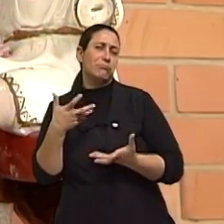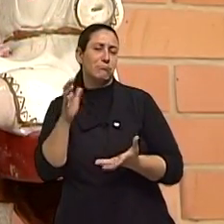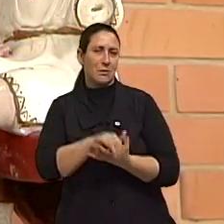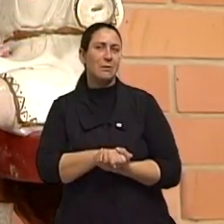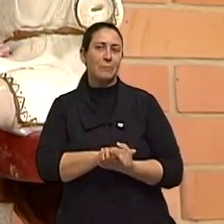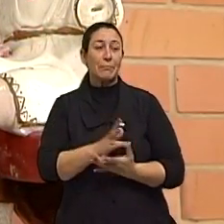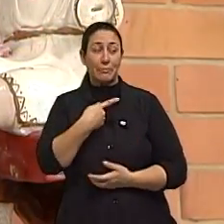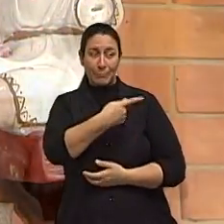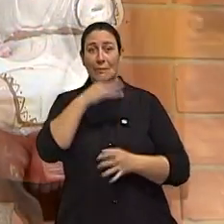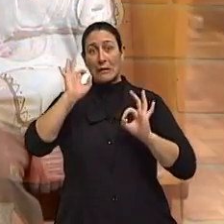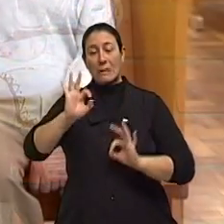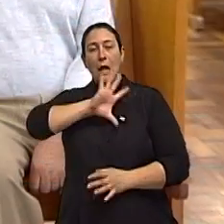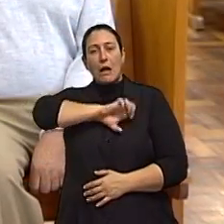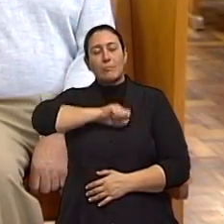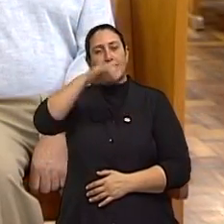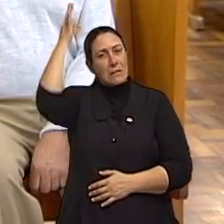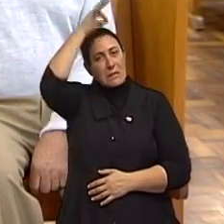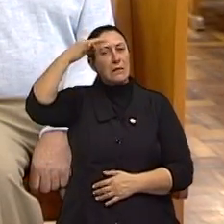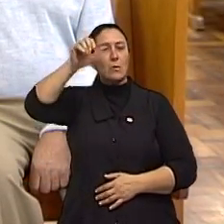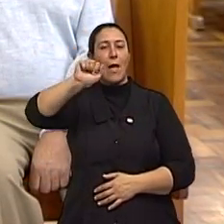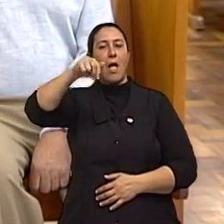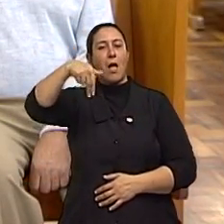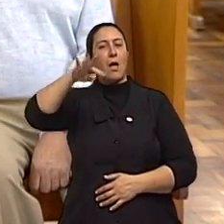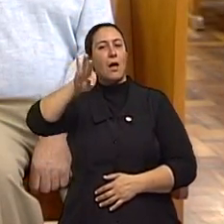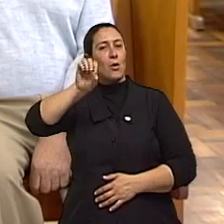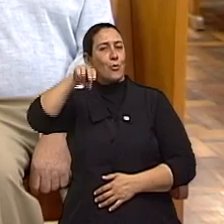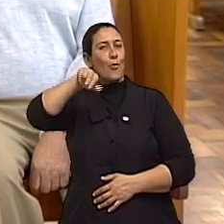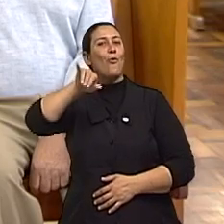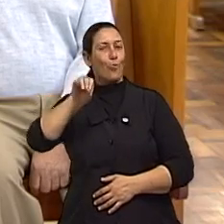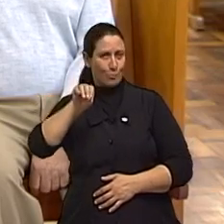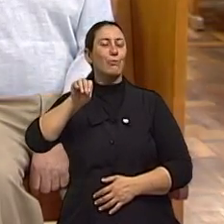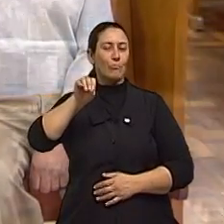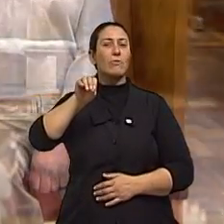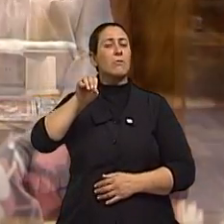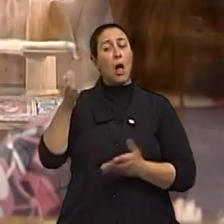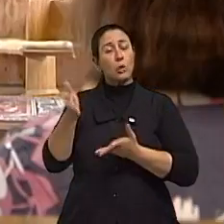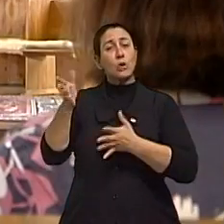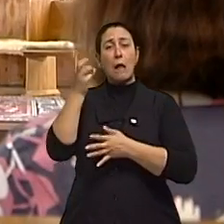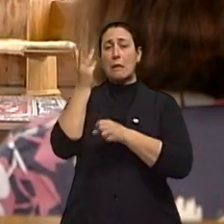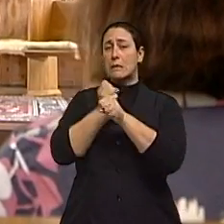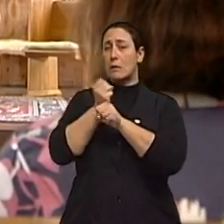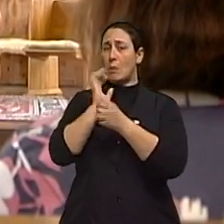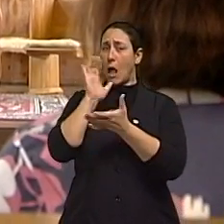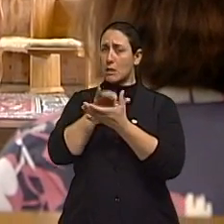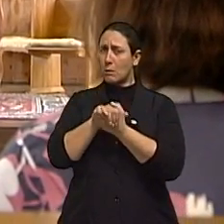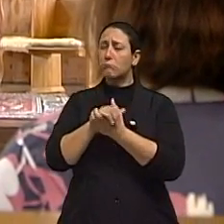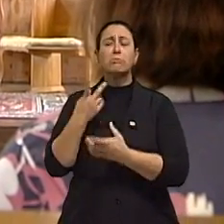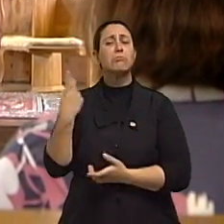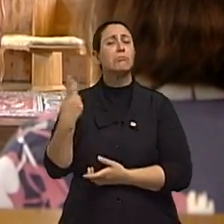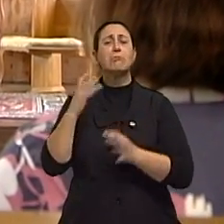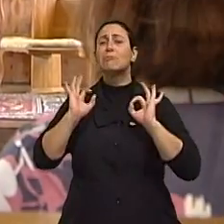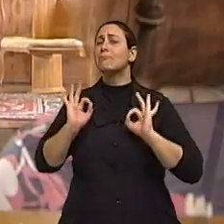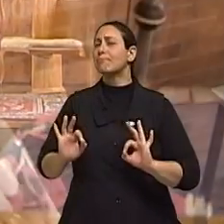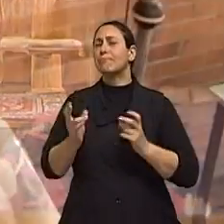Devotos de Santo Antônio, Seu Adão e Dona Santa, hoje, completam três anos de casados. E consideram-se